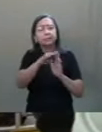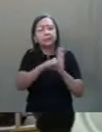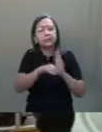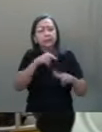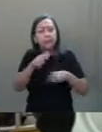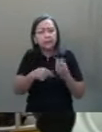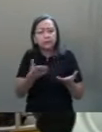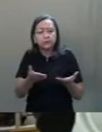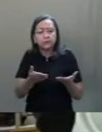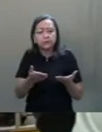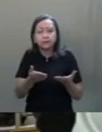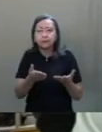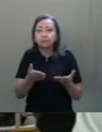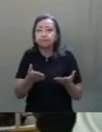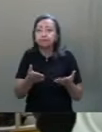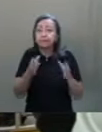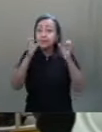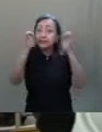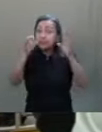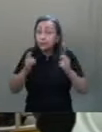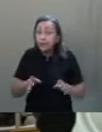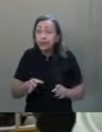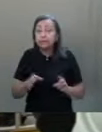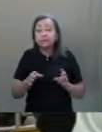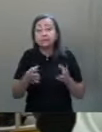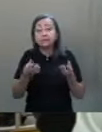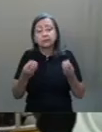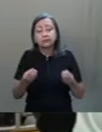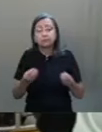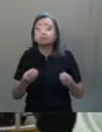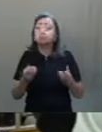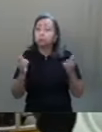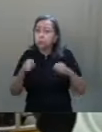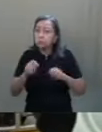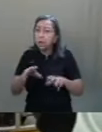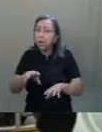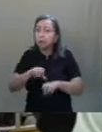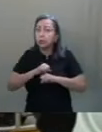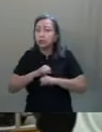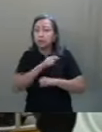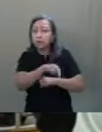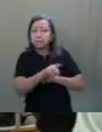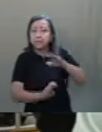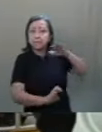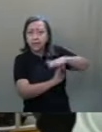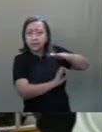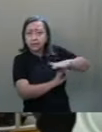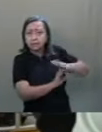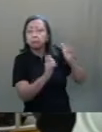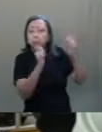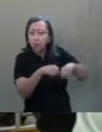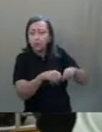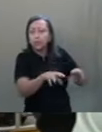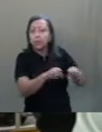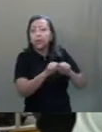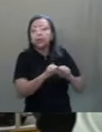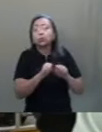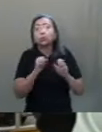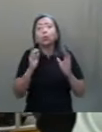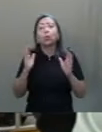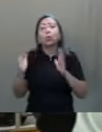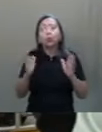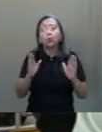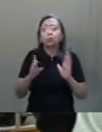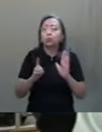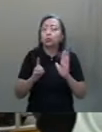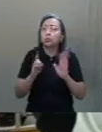excepcionais passíveis de serem adotadas pelas empresas na vigência do decreto